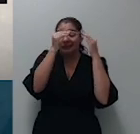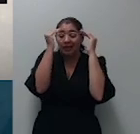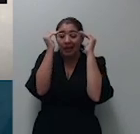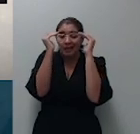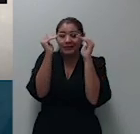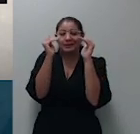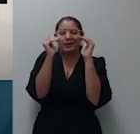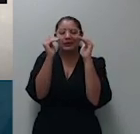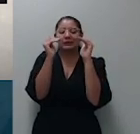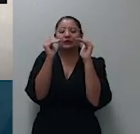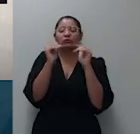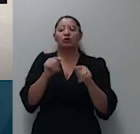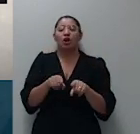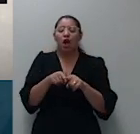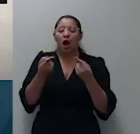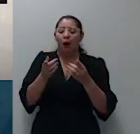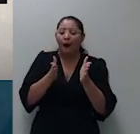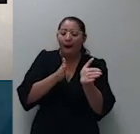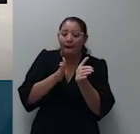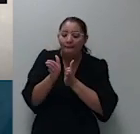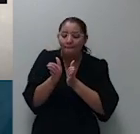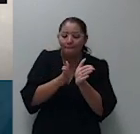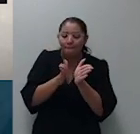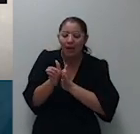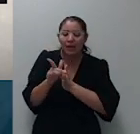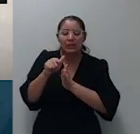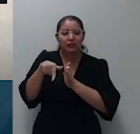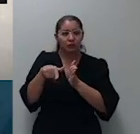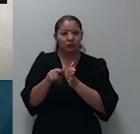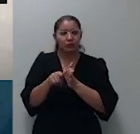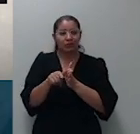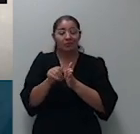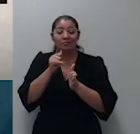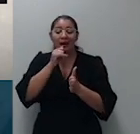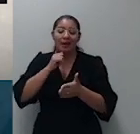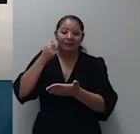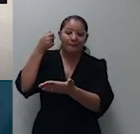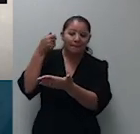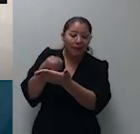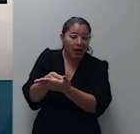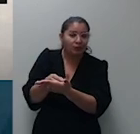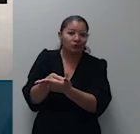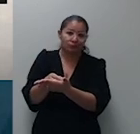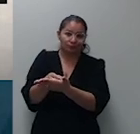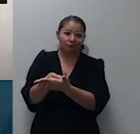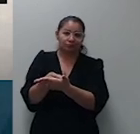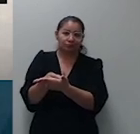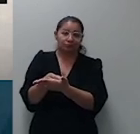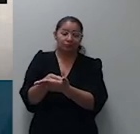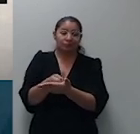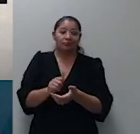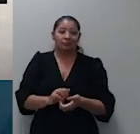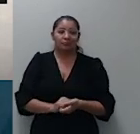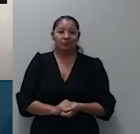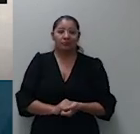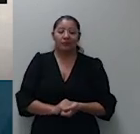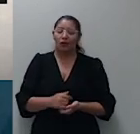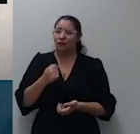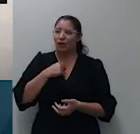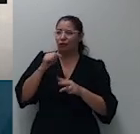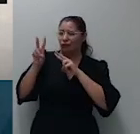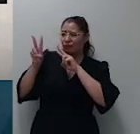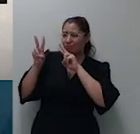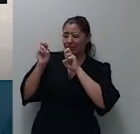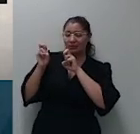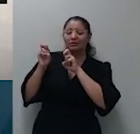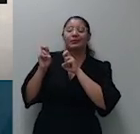prazo prescricional para a indenização o fato é que eu fui perceber pela